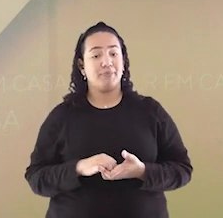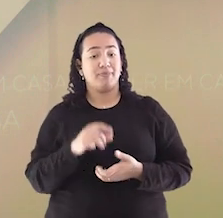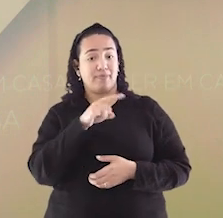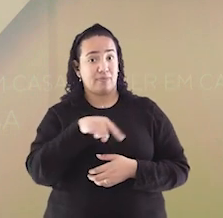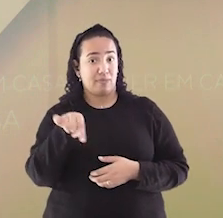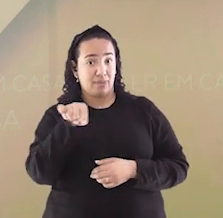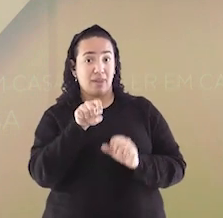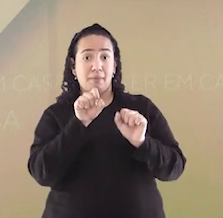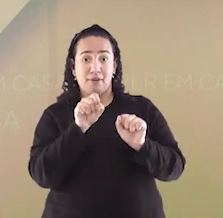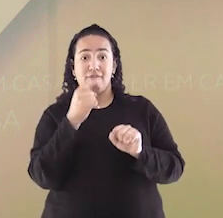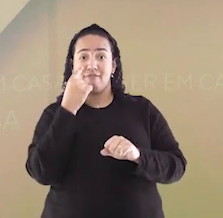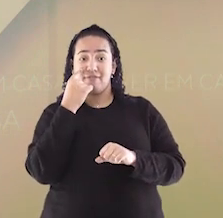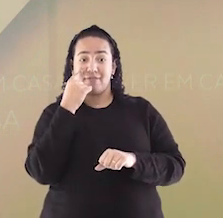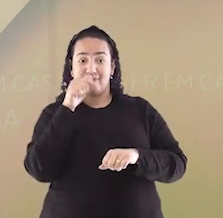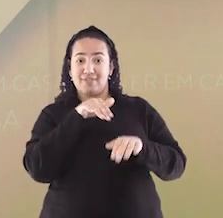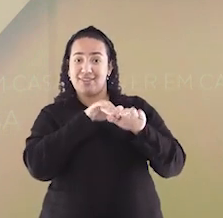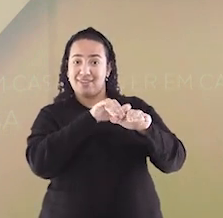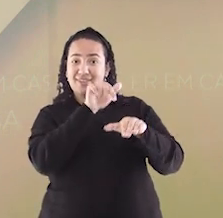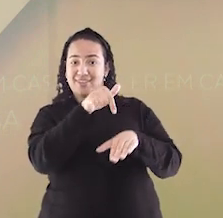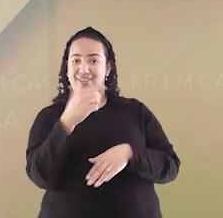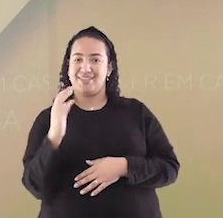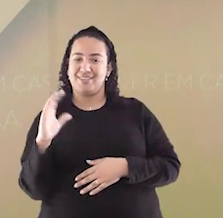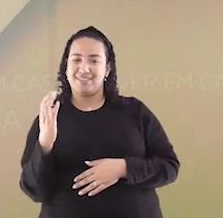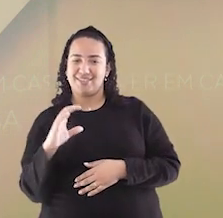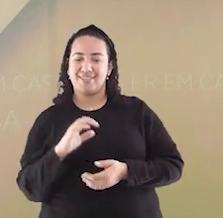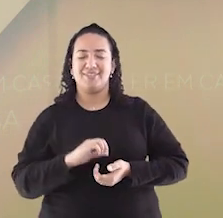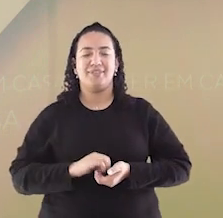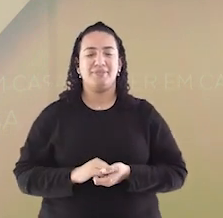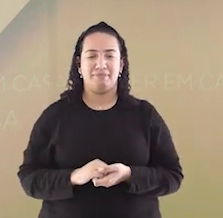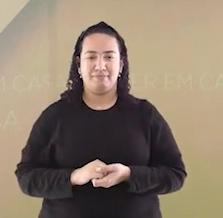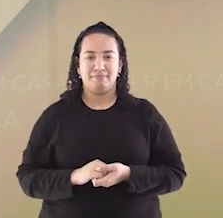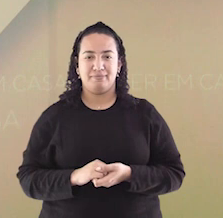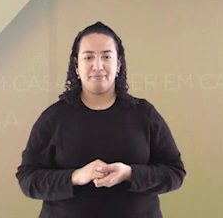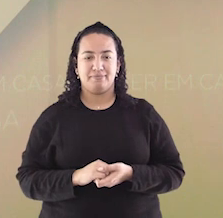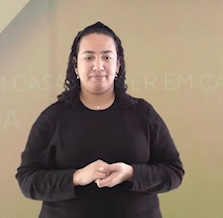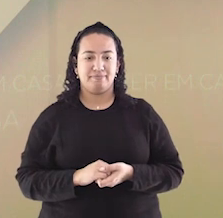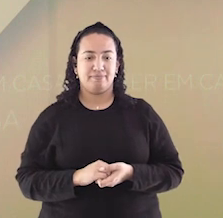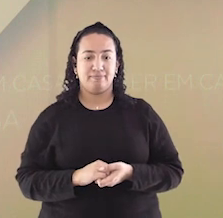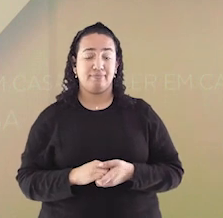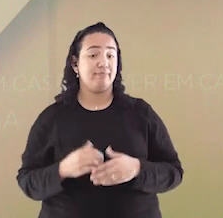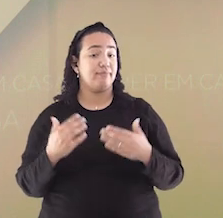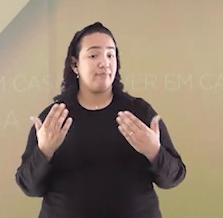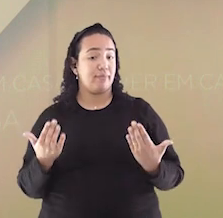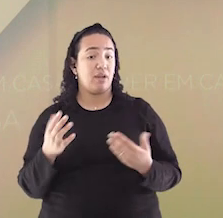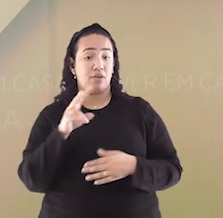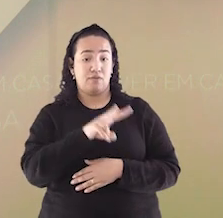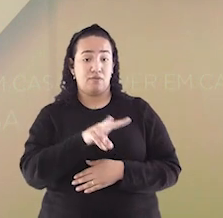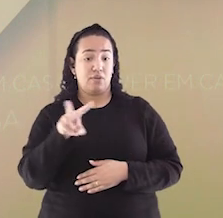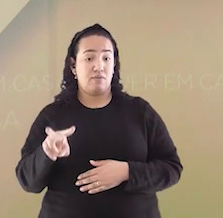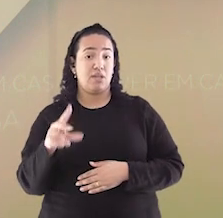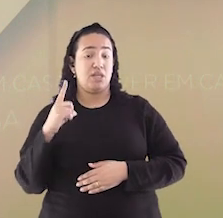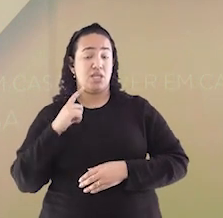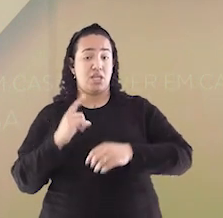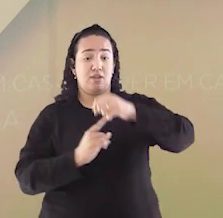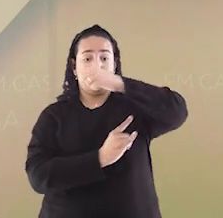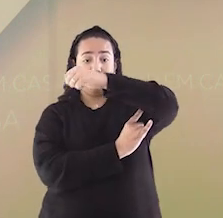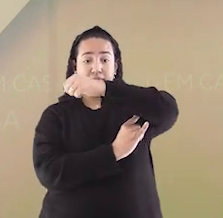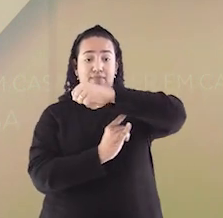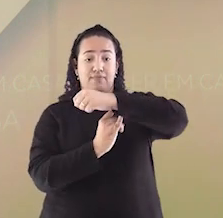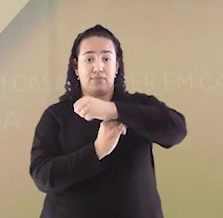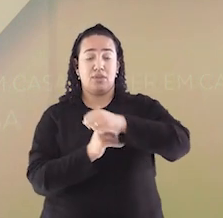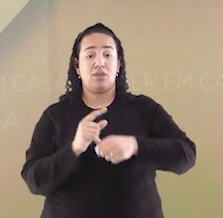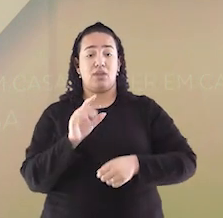ver a estátua dele na rodovia do contorno. Em Vila Velha existe uma ponte chamada Florentino